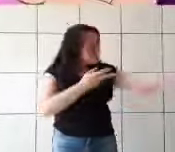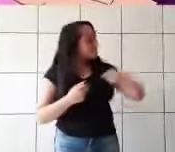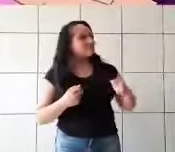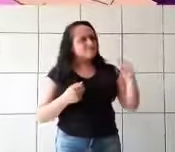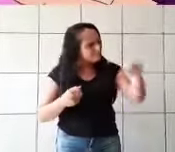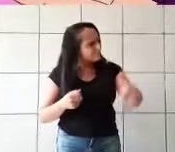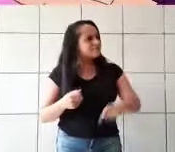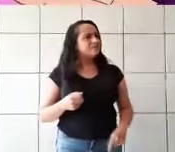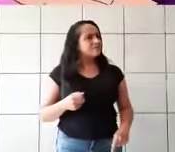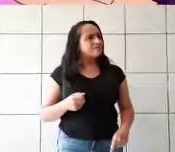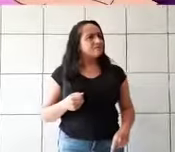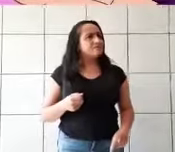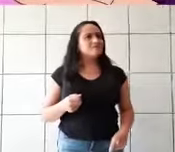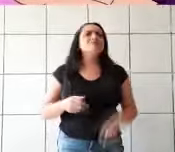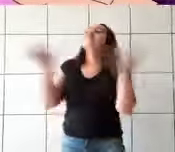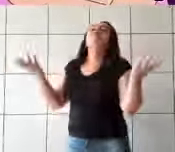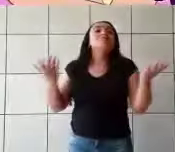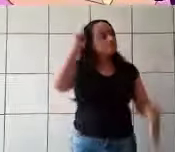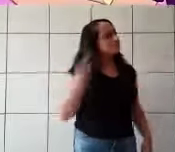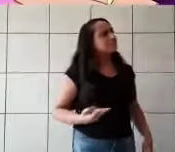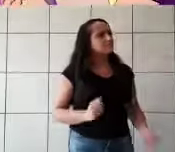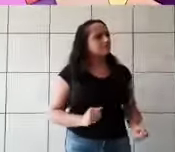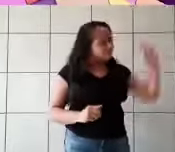Cinderela ajudou suas irmãs a se prepararem.